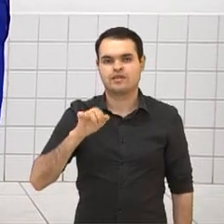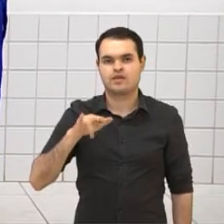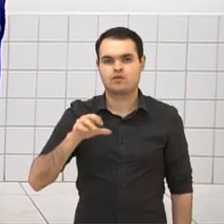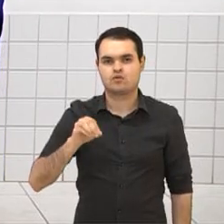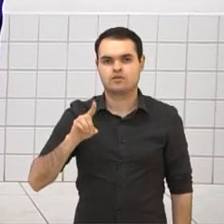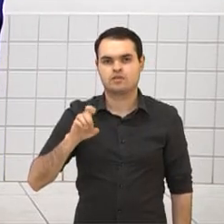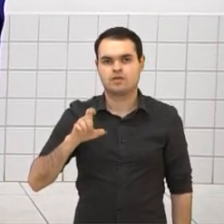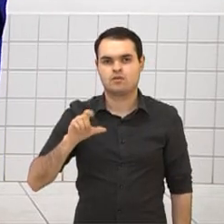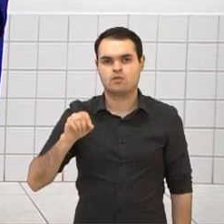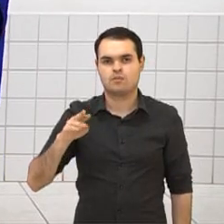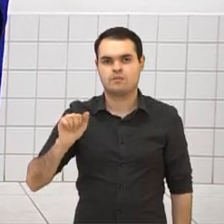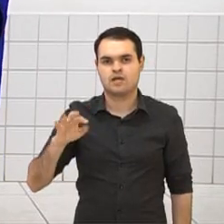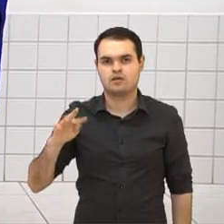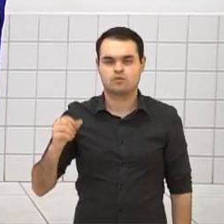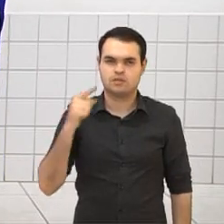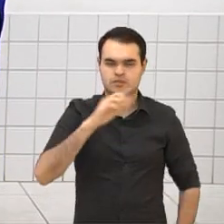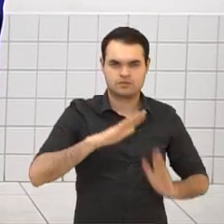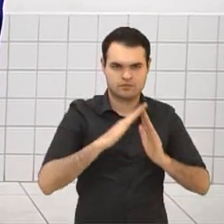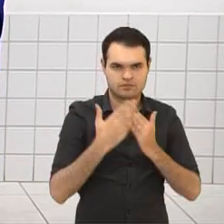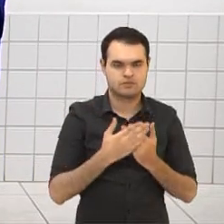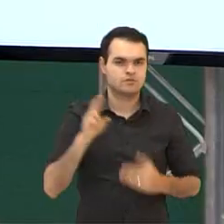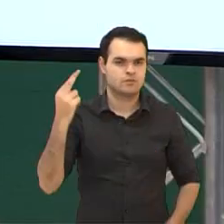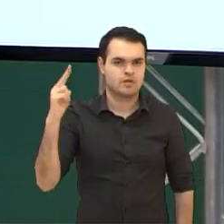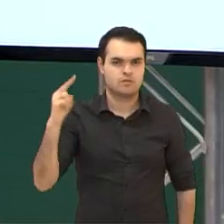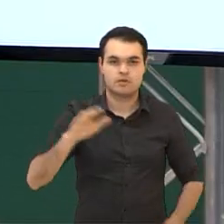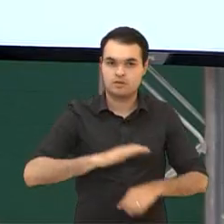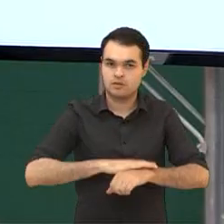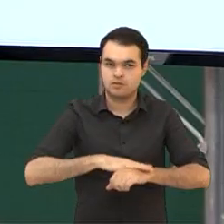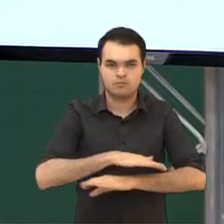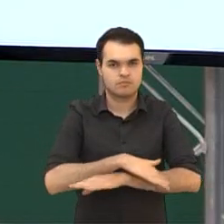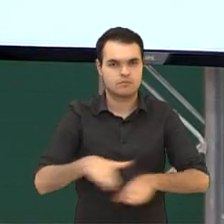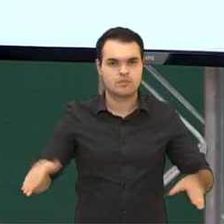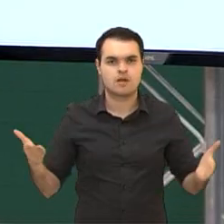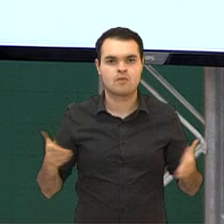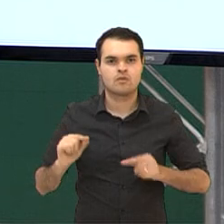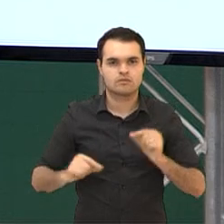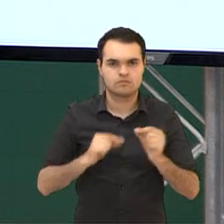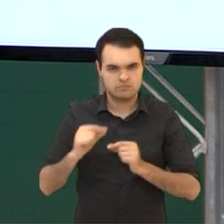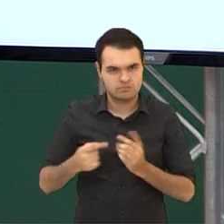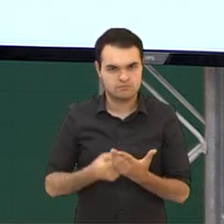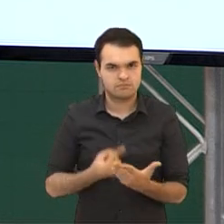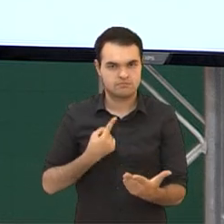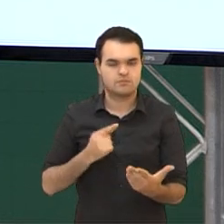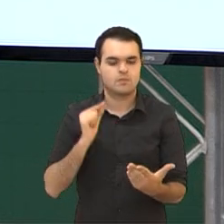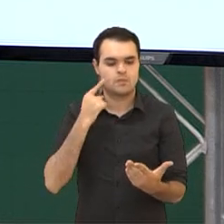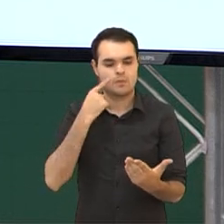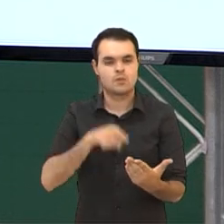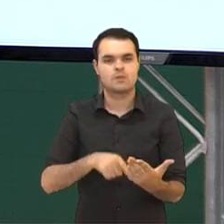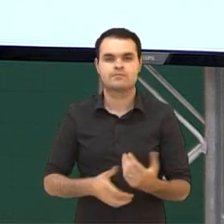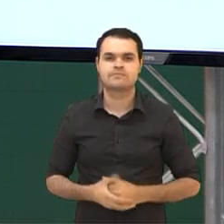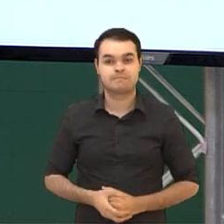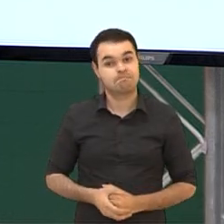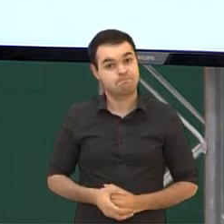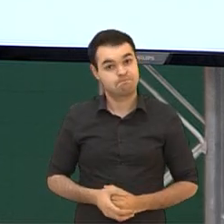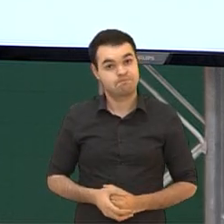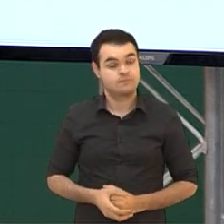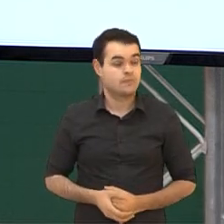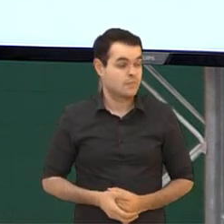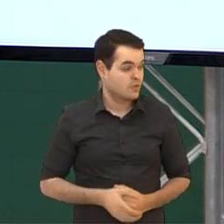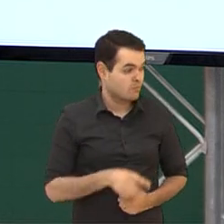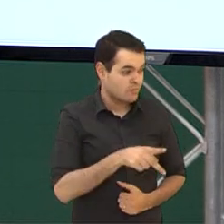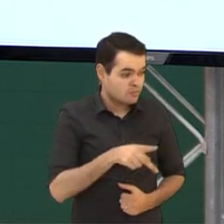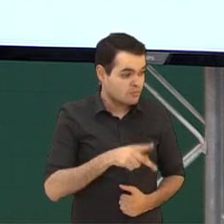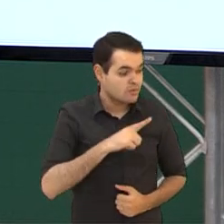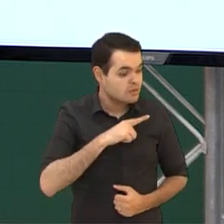Lobato. Show! O tempo esgotou aqui, hein? O tempo esgotou. Vamos ver aqui, já vai aparecer pra mim aqui. Bom, teacher, é o seguinte,